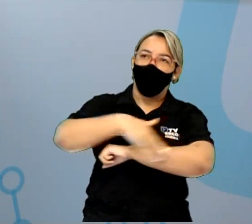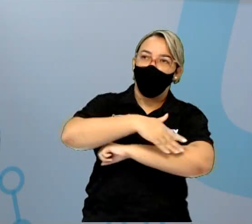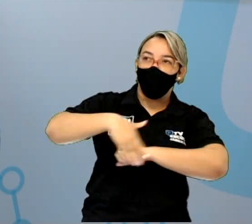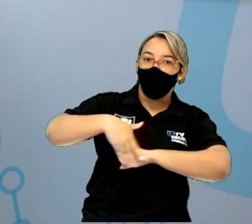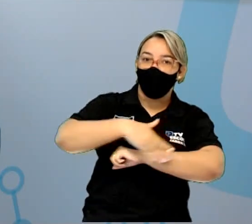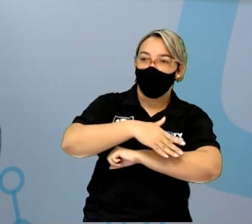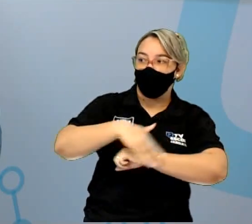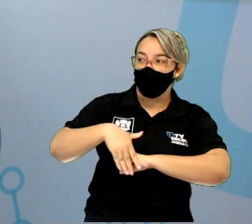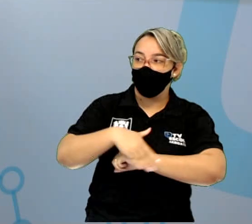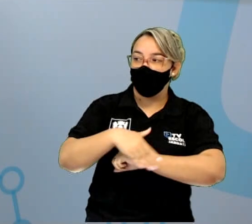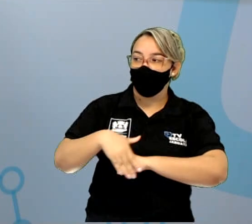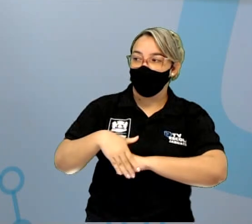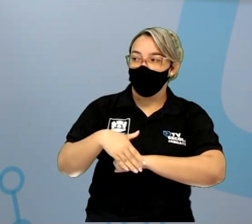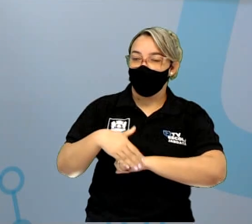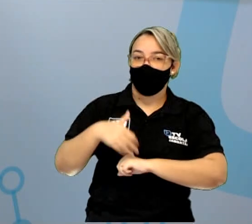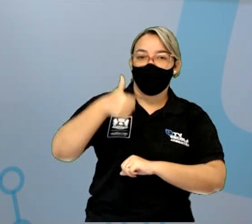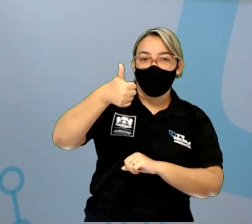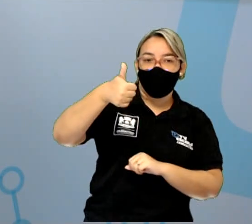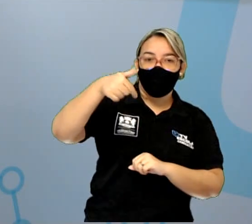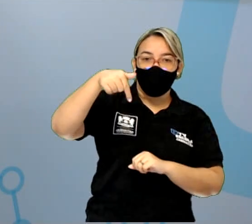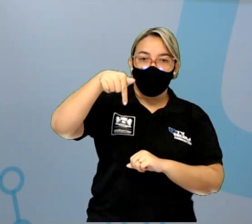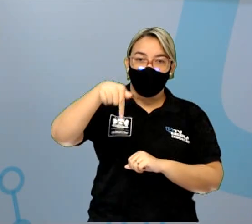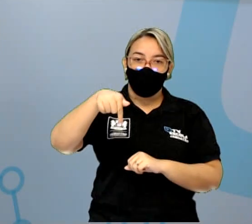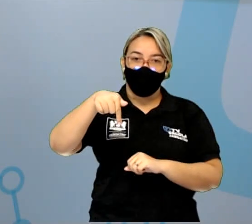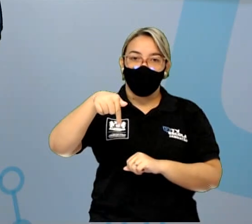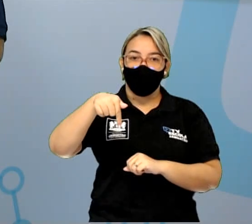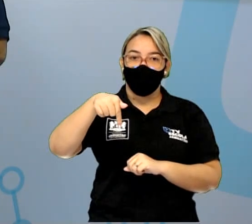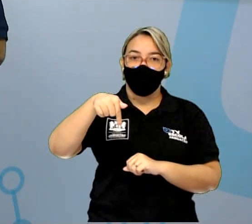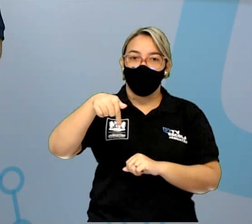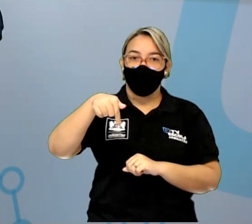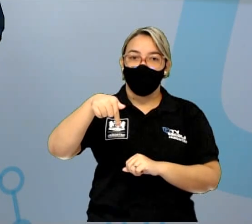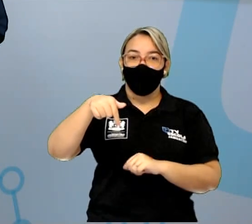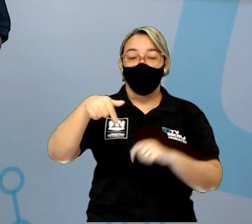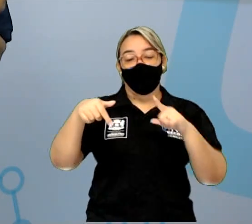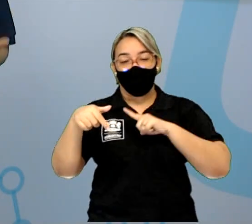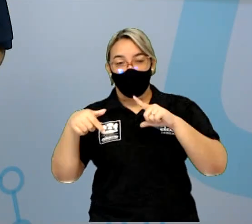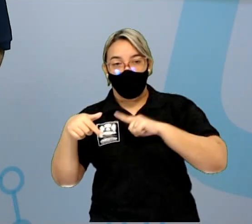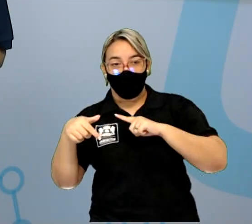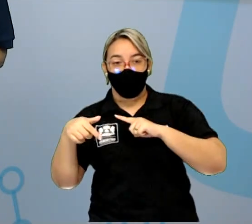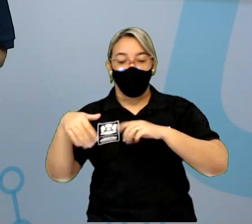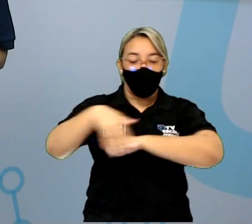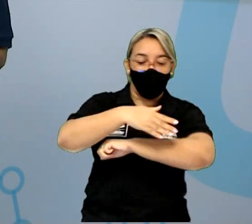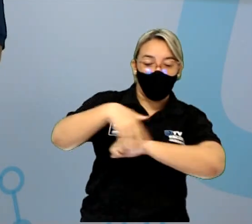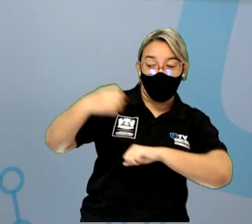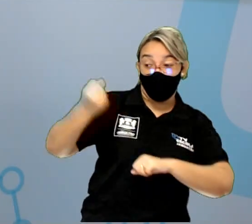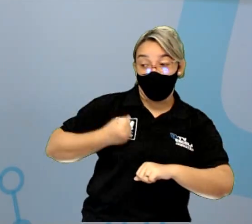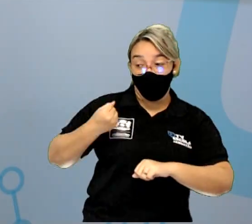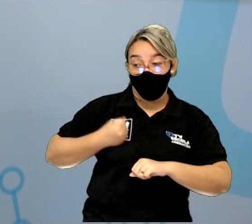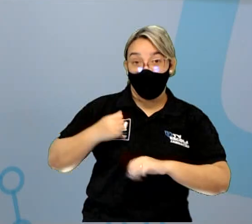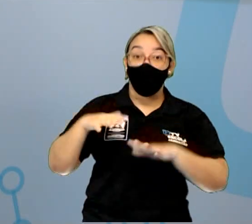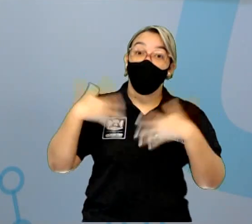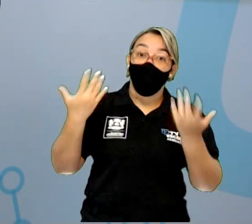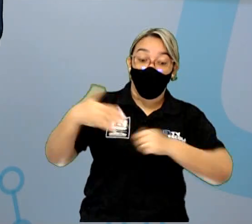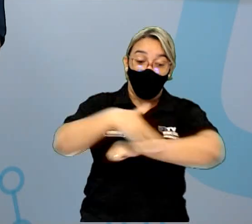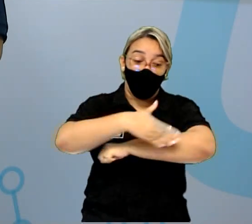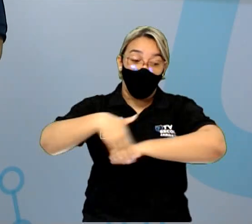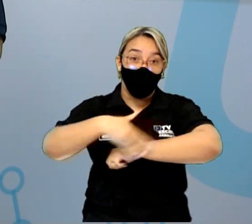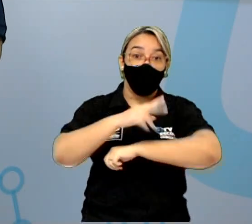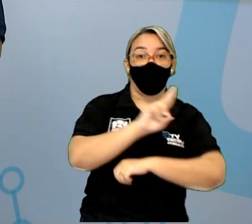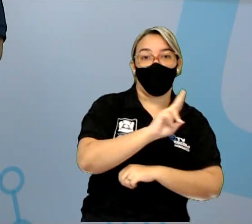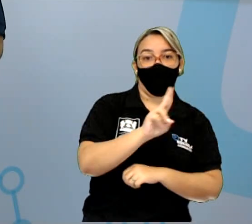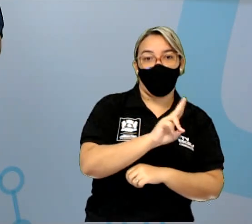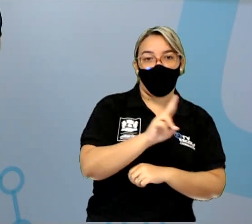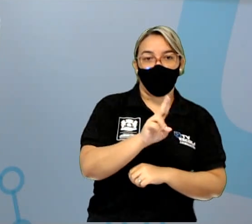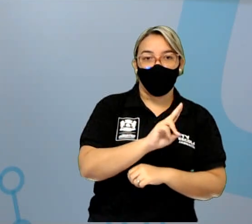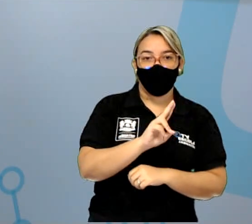17. Tem rua que tem número, tem rua que tem nome, não é? E o nome da